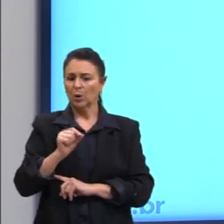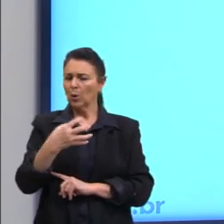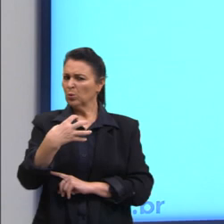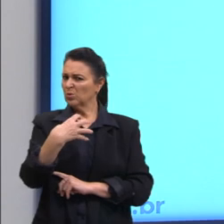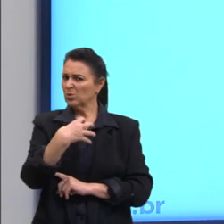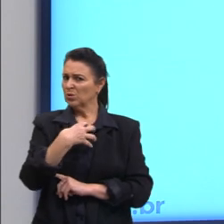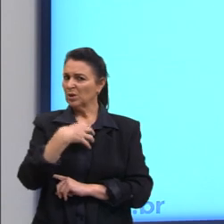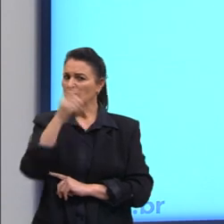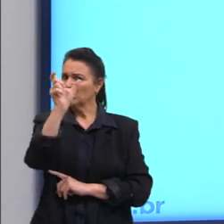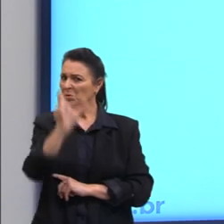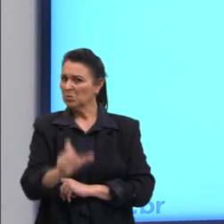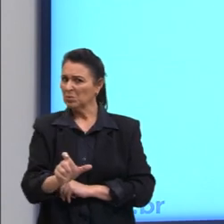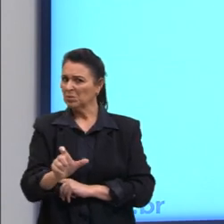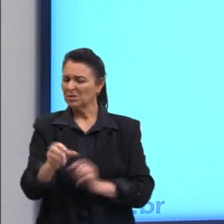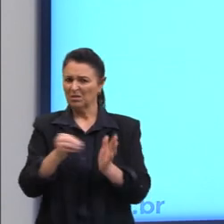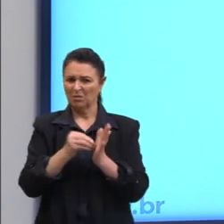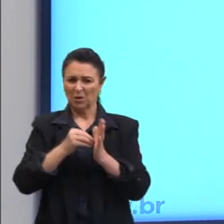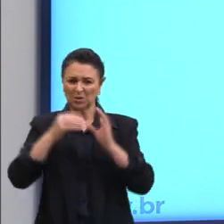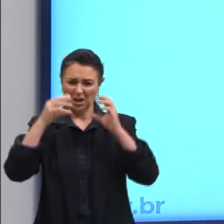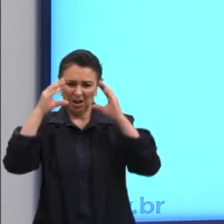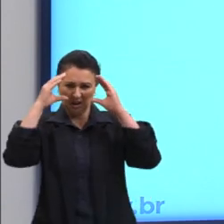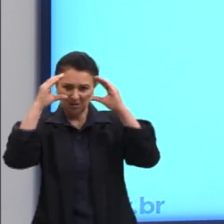que não respeitam a opinião dos outros,